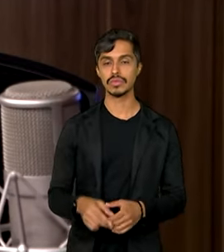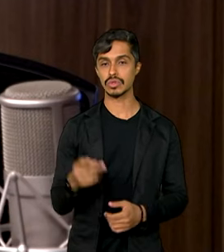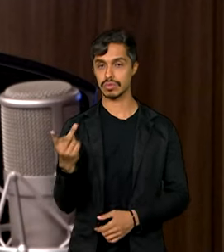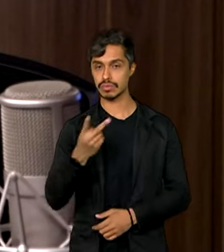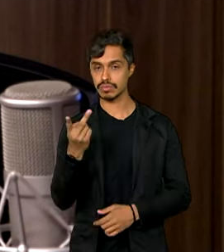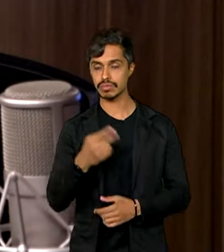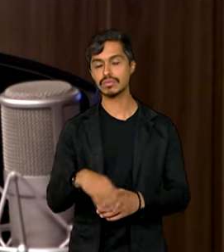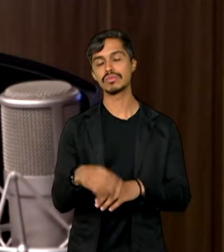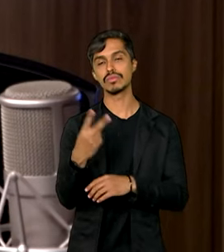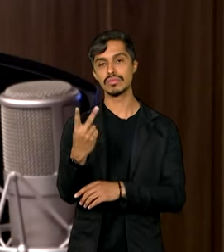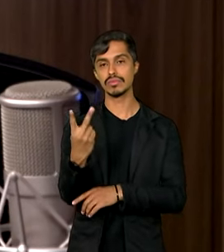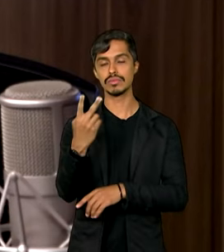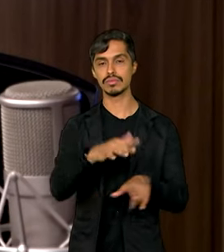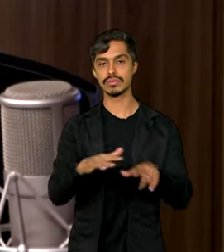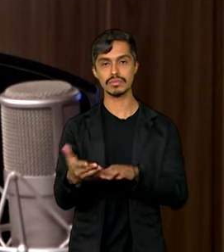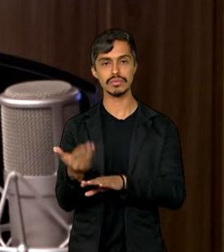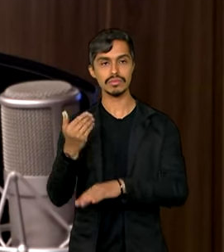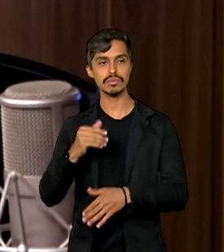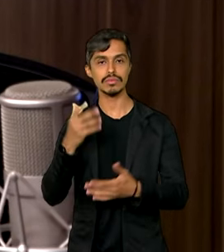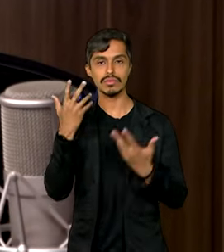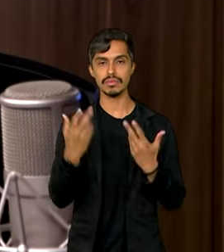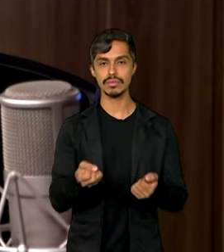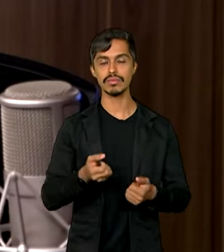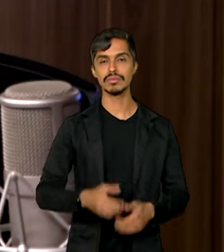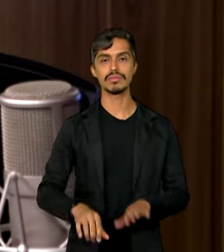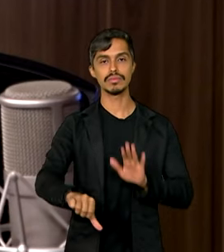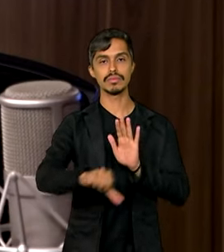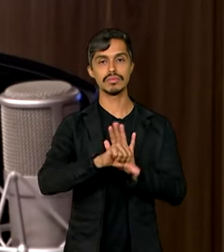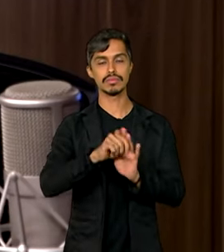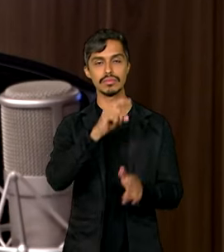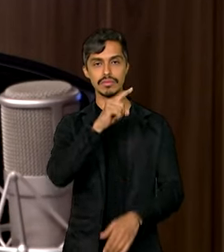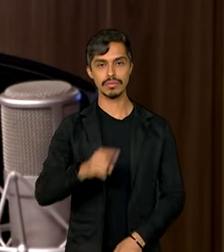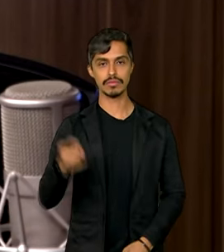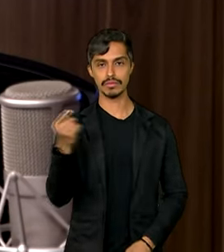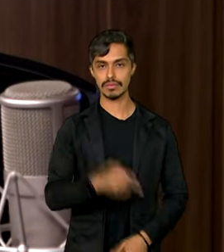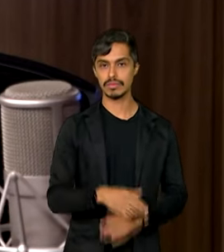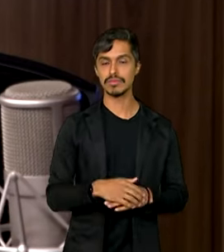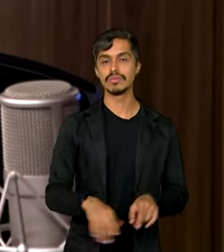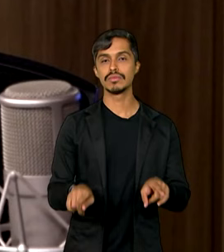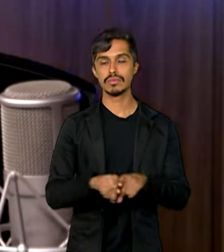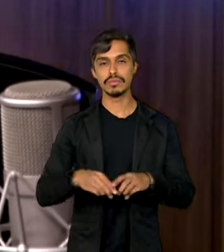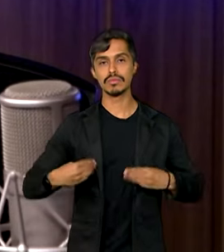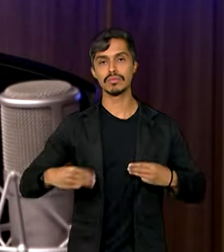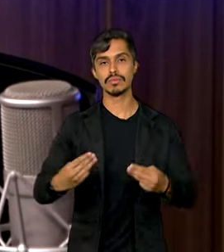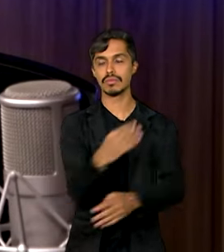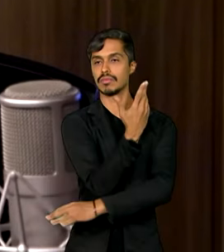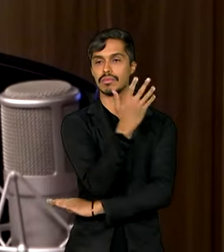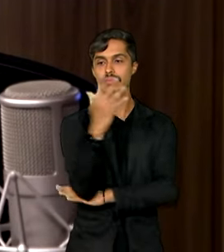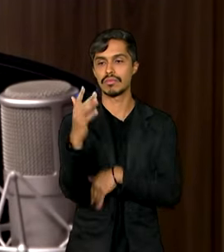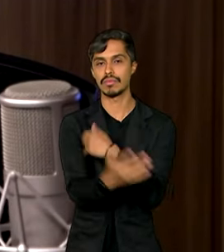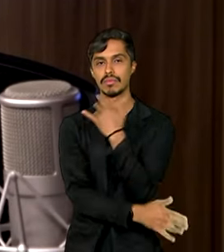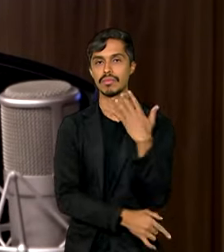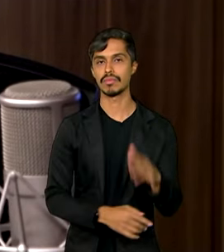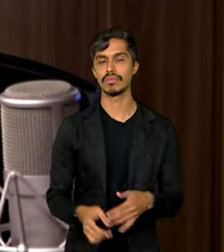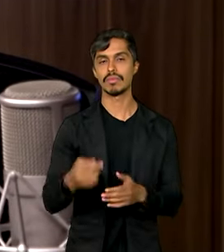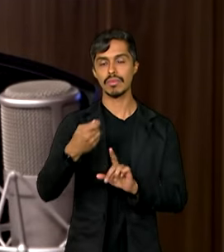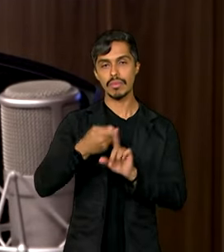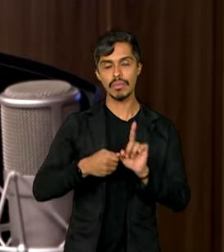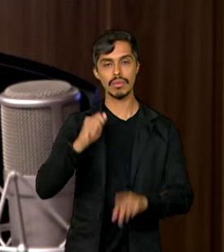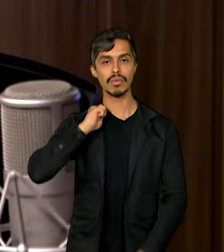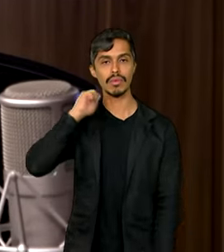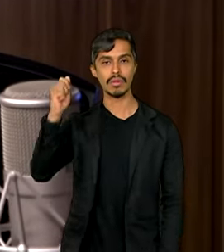e o Ministério do Meio Ambiente, já desde o meio do mês de abril, que havia estabelecido o alerta